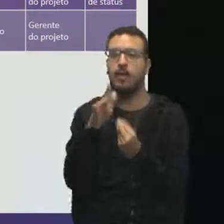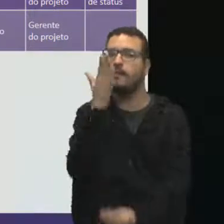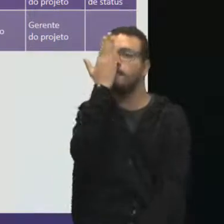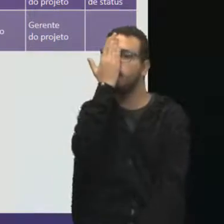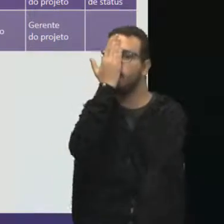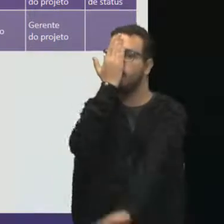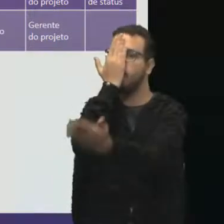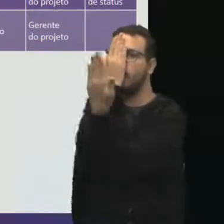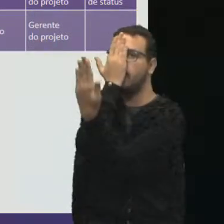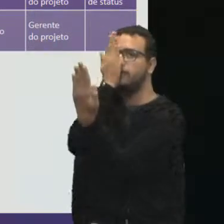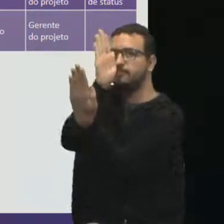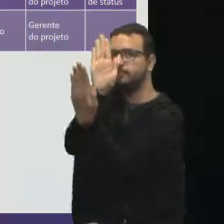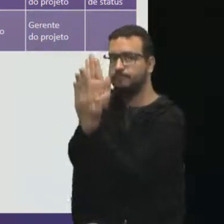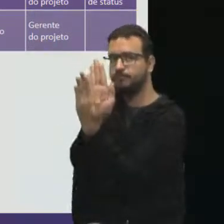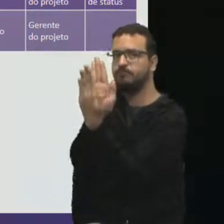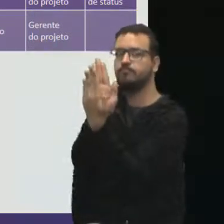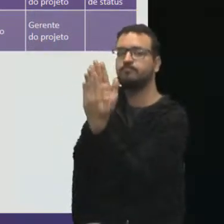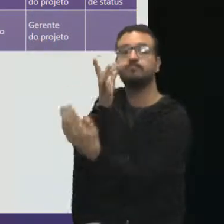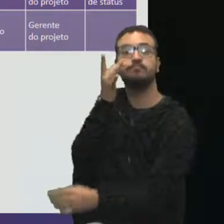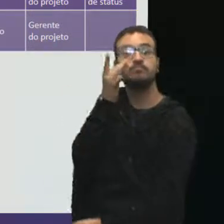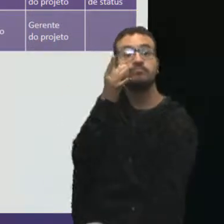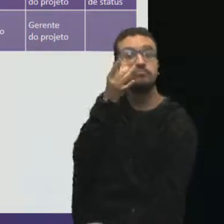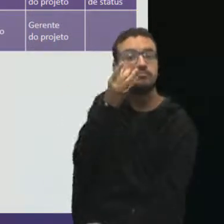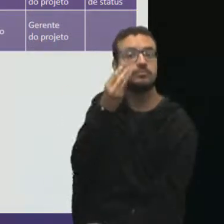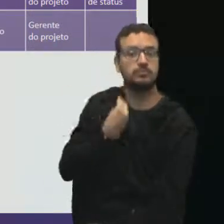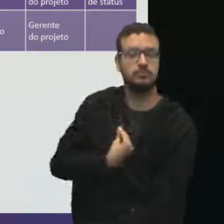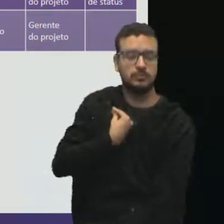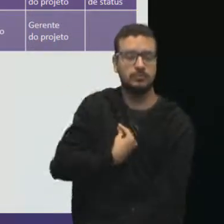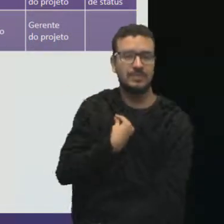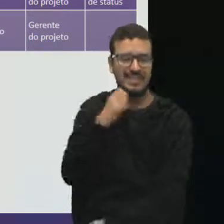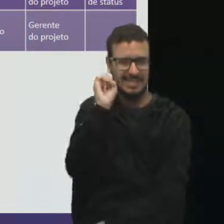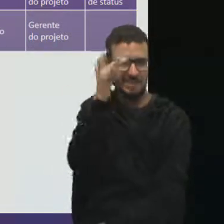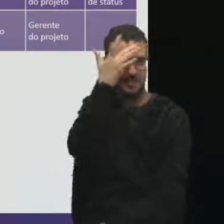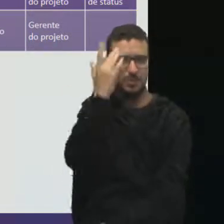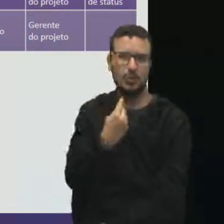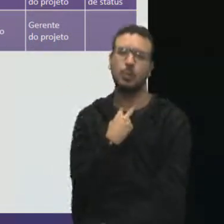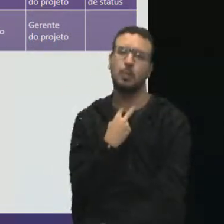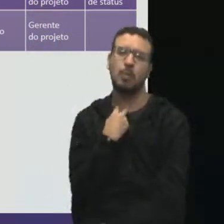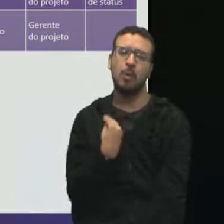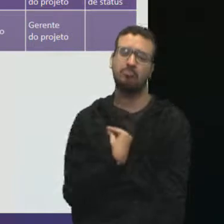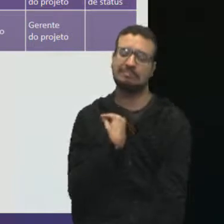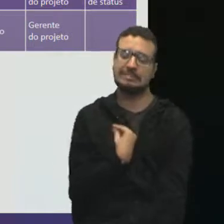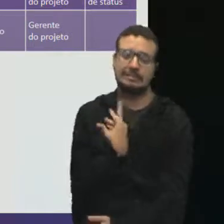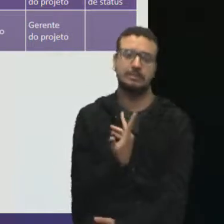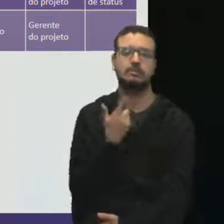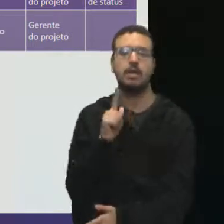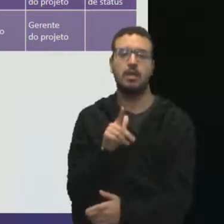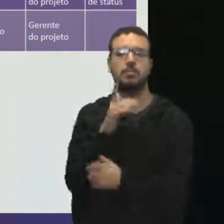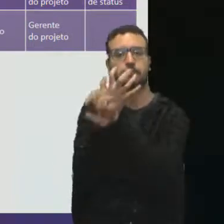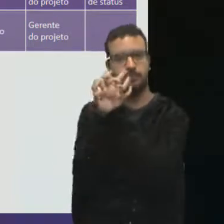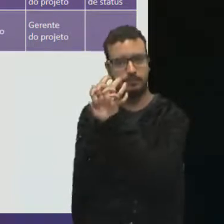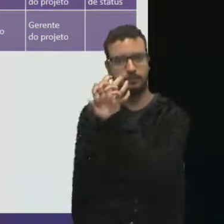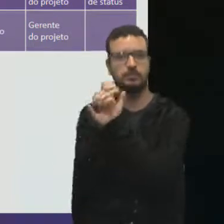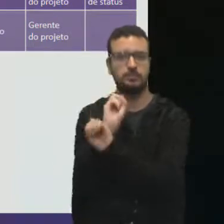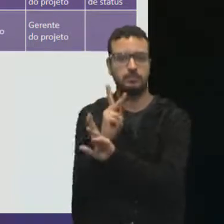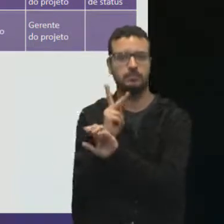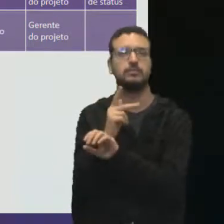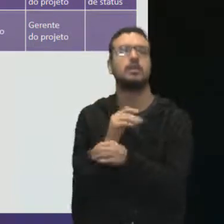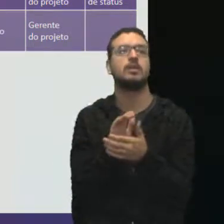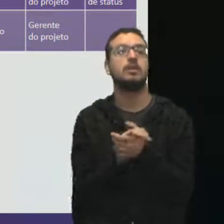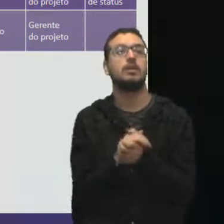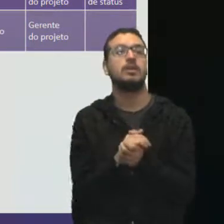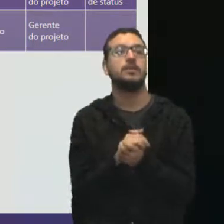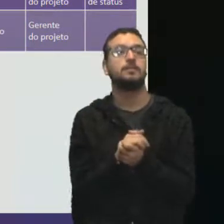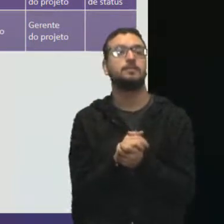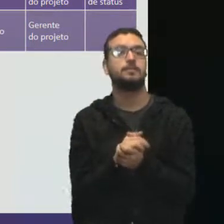e se alguém não tiver na reunião face a face, ele vai entrar por videoconferência. Qual é a frequência? A nossa reunião vai